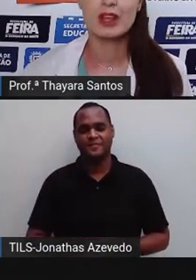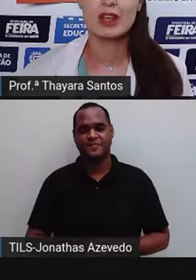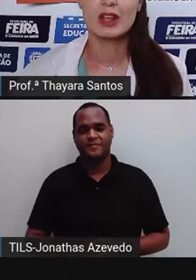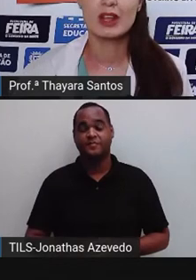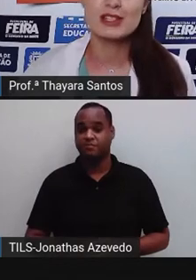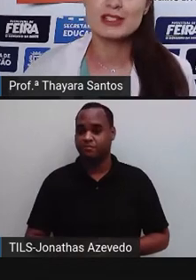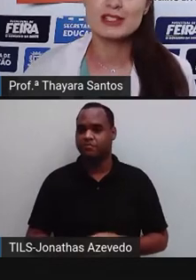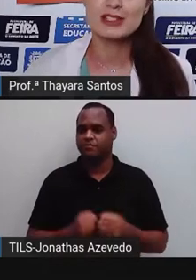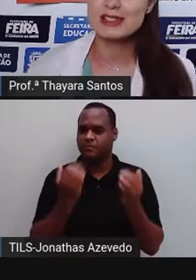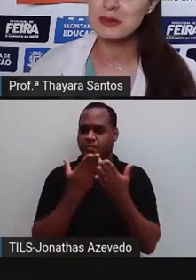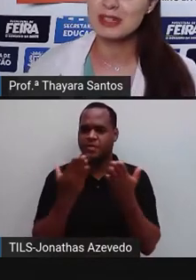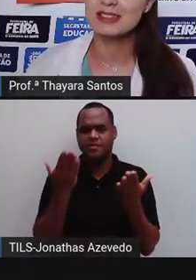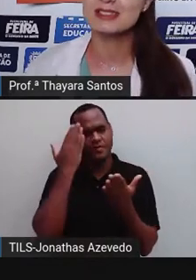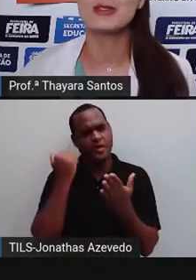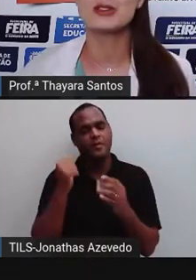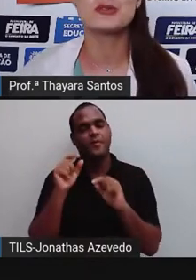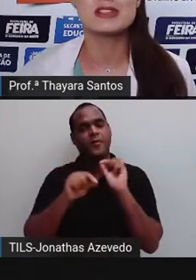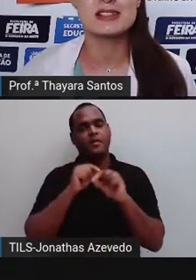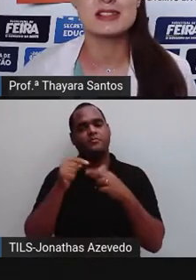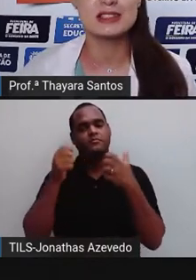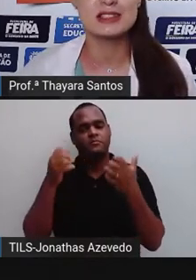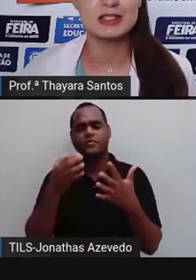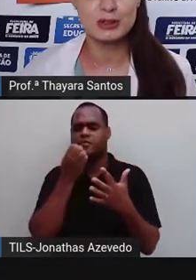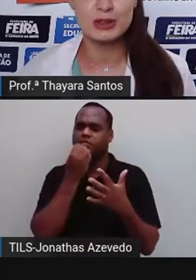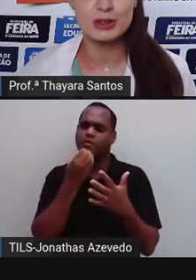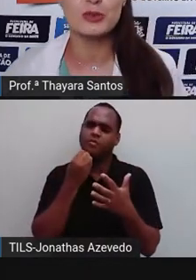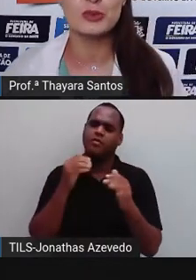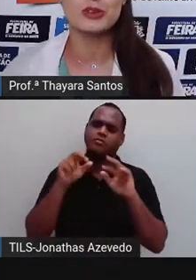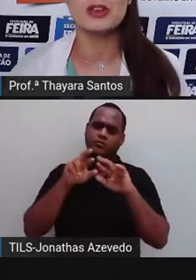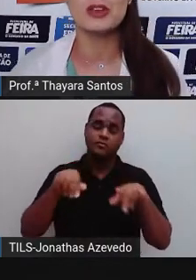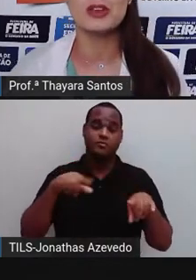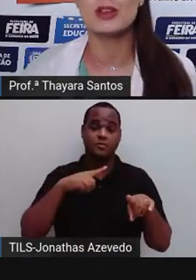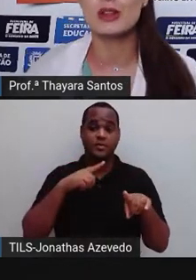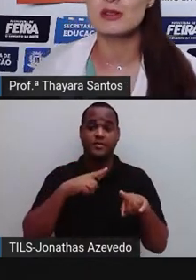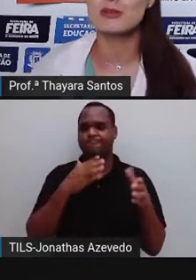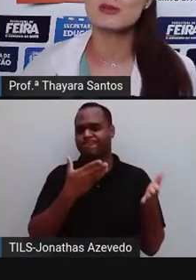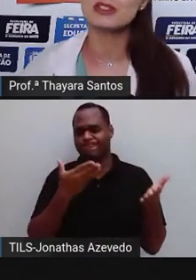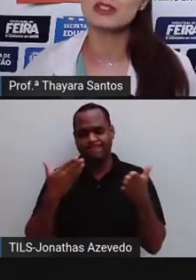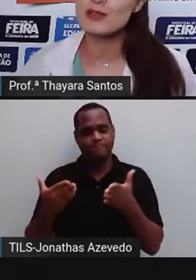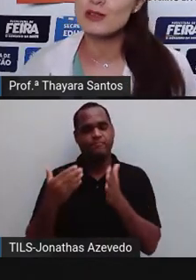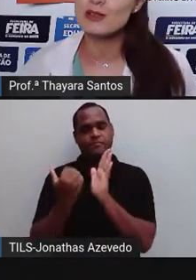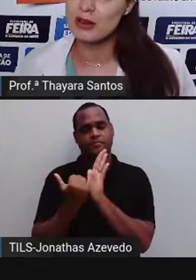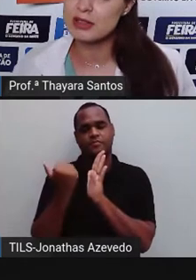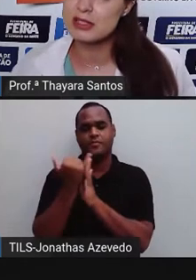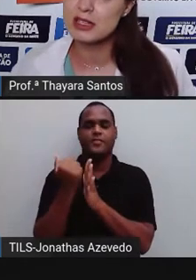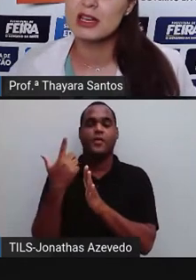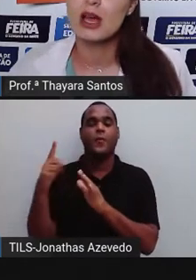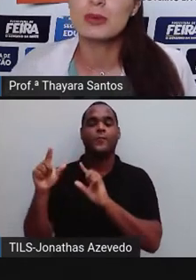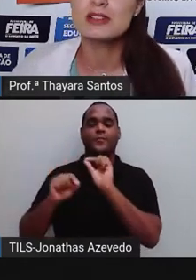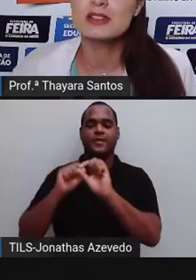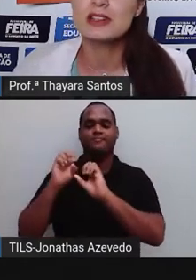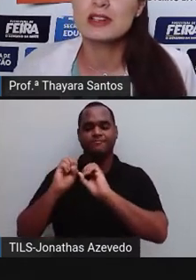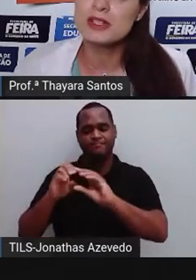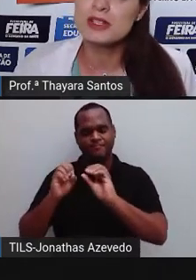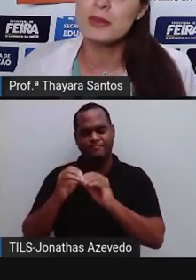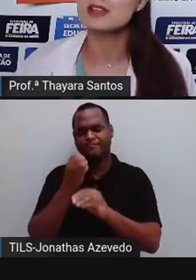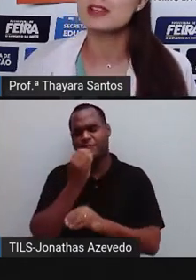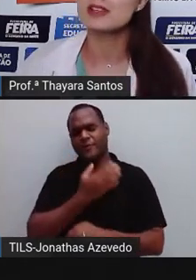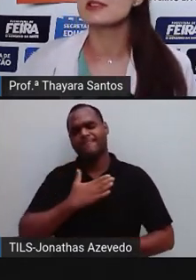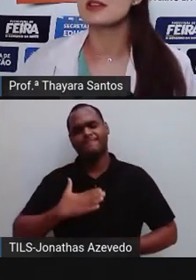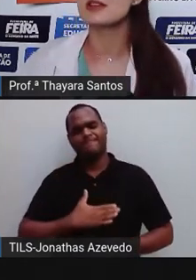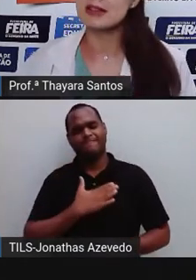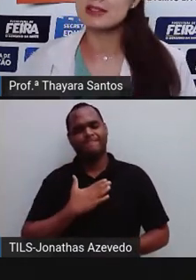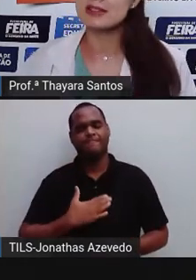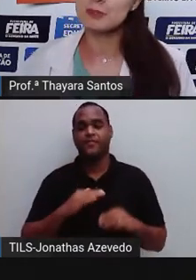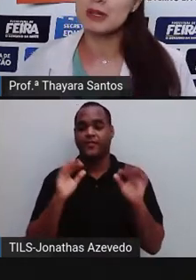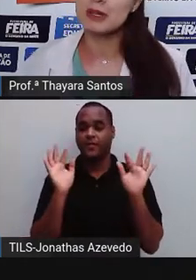E como vocês já sabem, sejam todos vocês que estão aí do outro lado muito bem-vindos a mais uma das nossas aulas. É um prazer enorme saber que